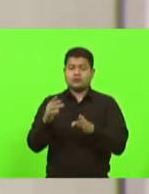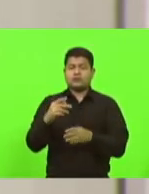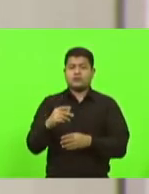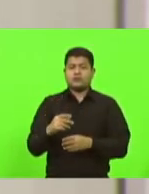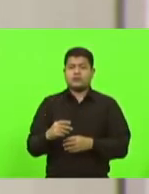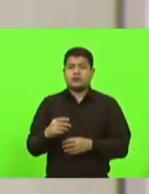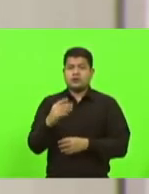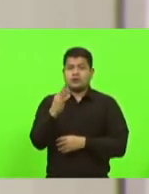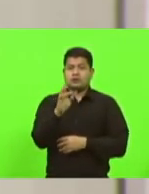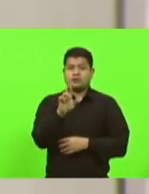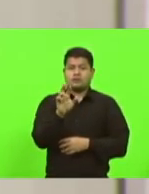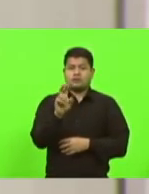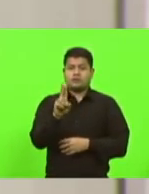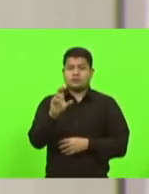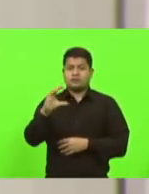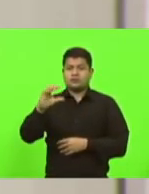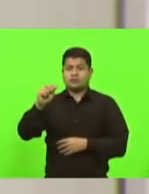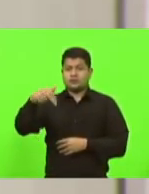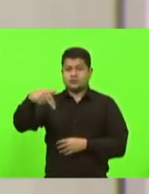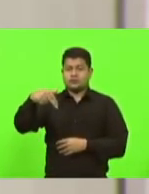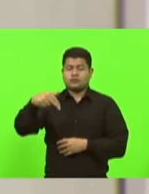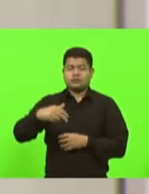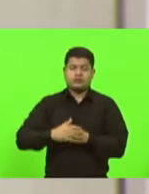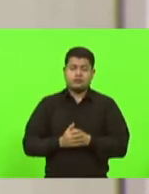Trucã. Em discussão.